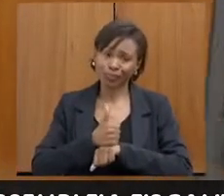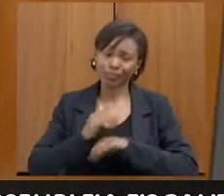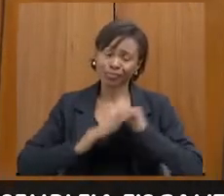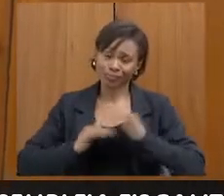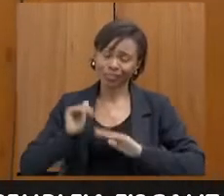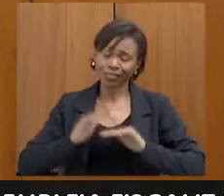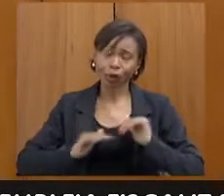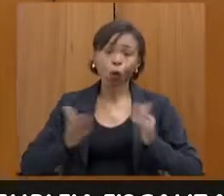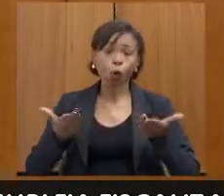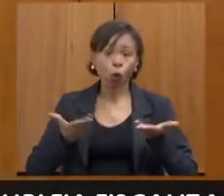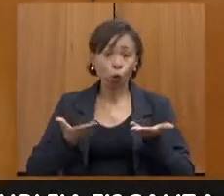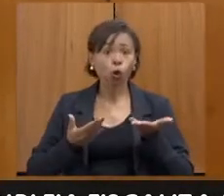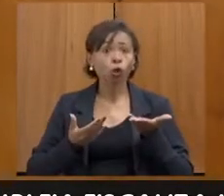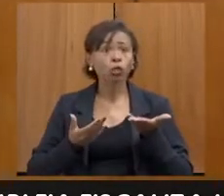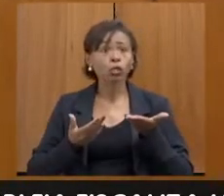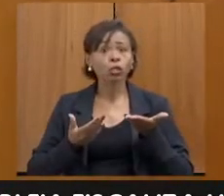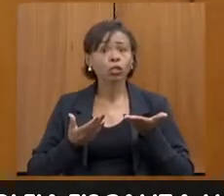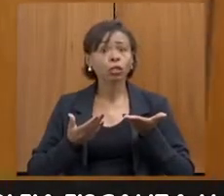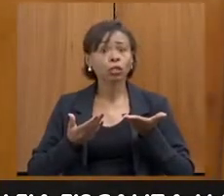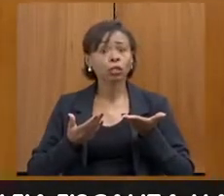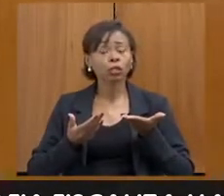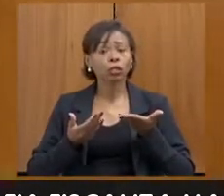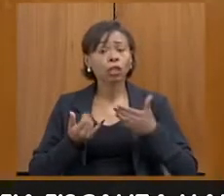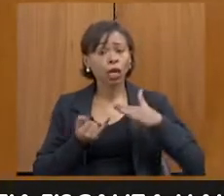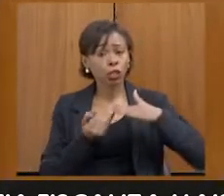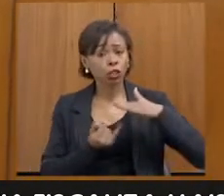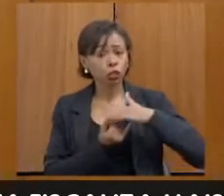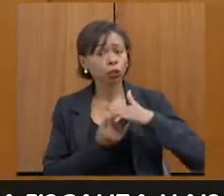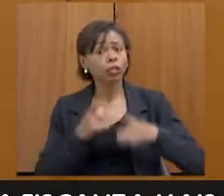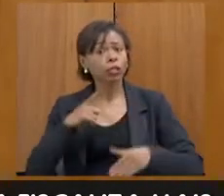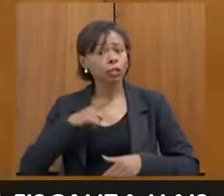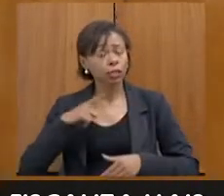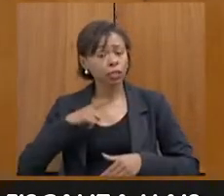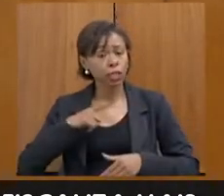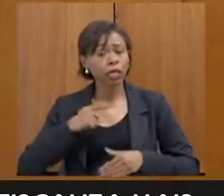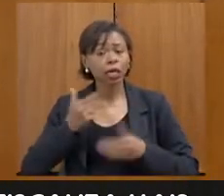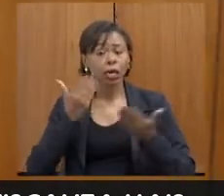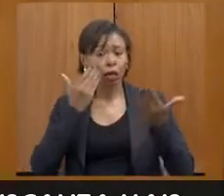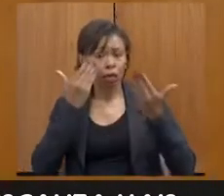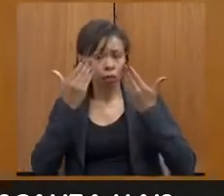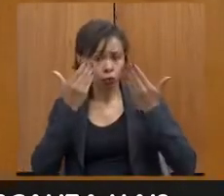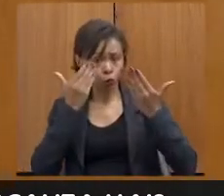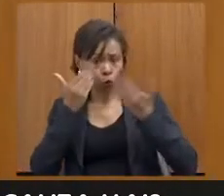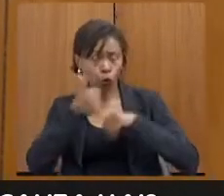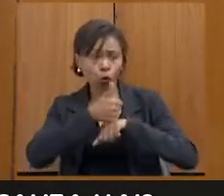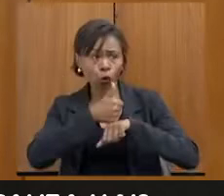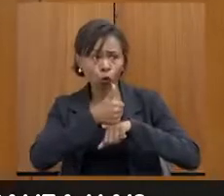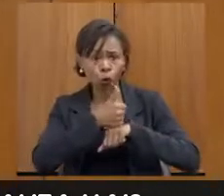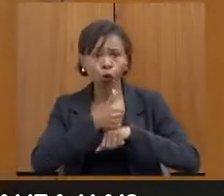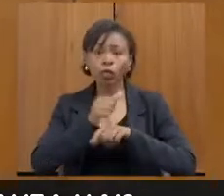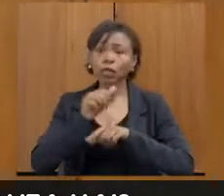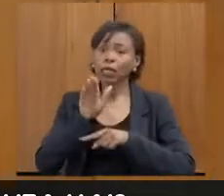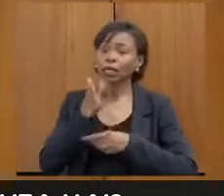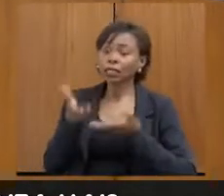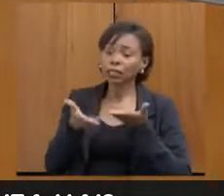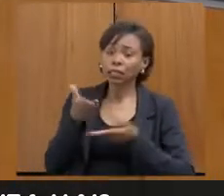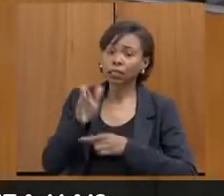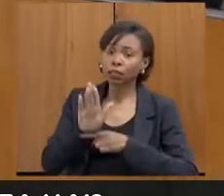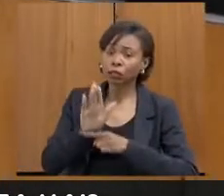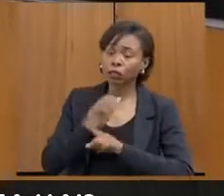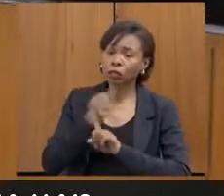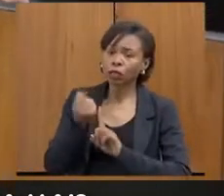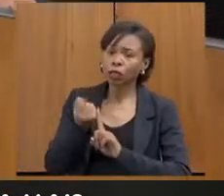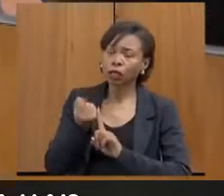previsto na nossa instituição os analistas, tanto de psicologia como de serviço social, e por que não ter pelo menos um ou dois